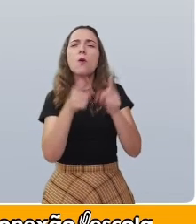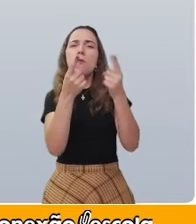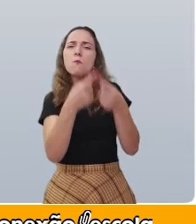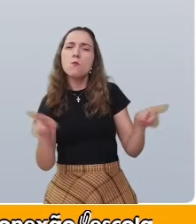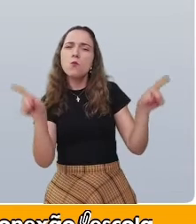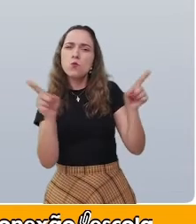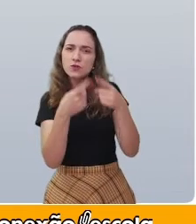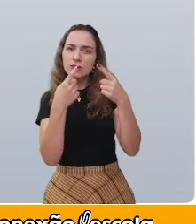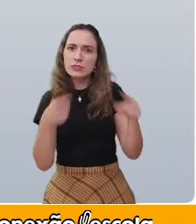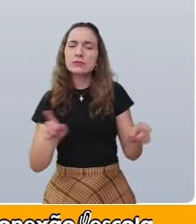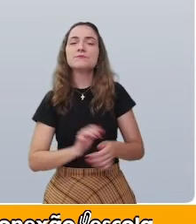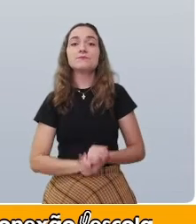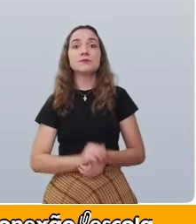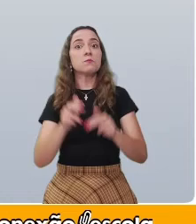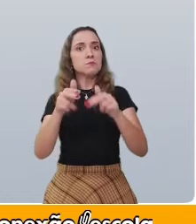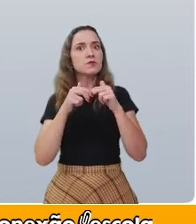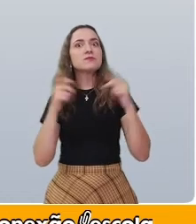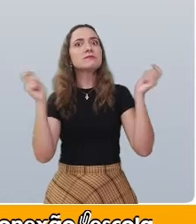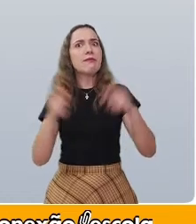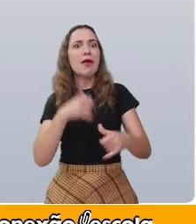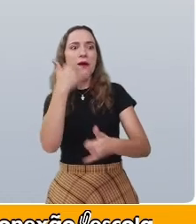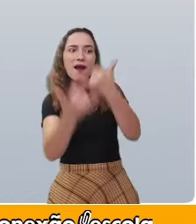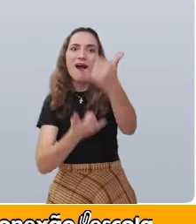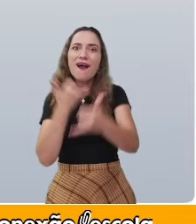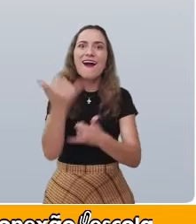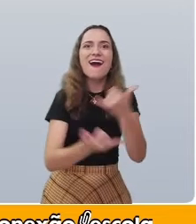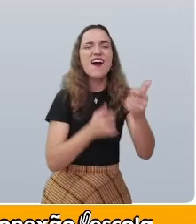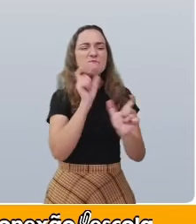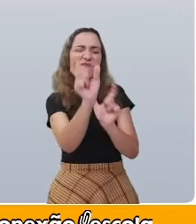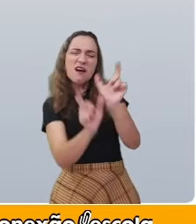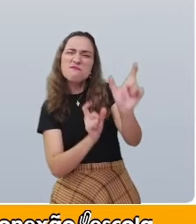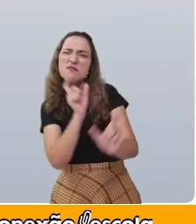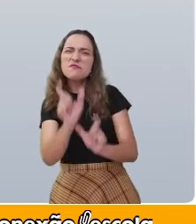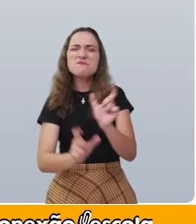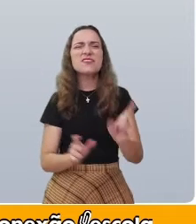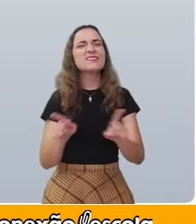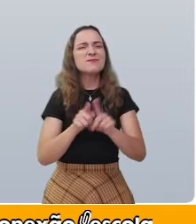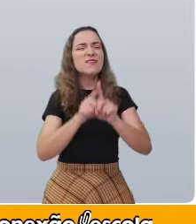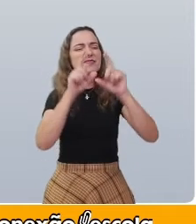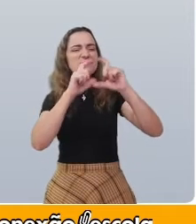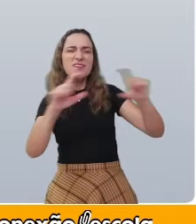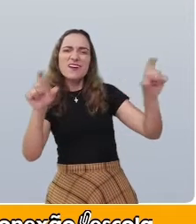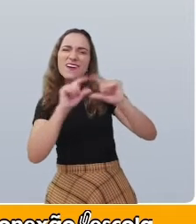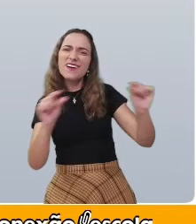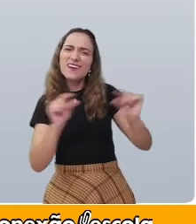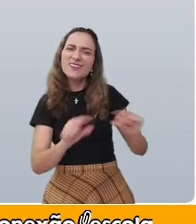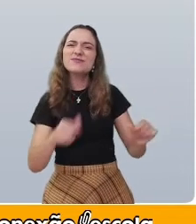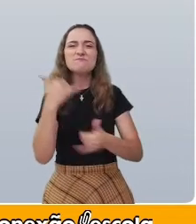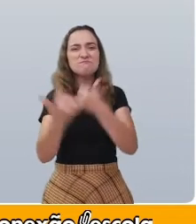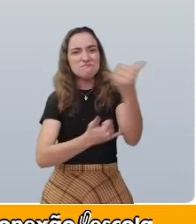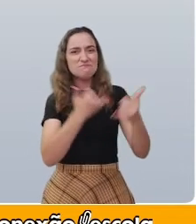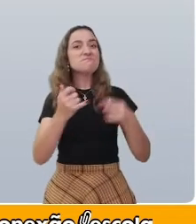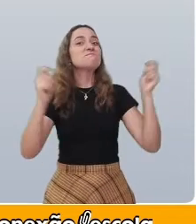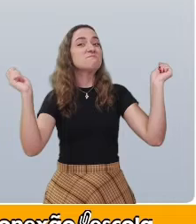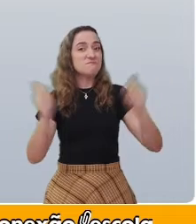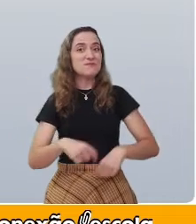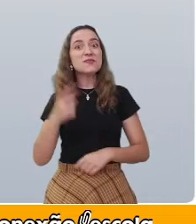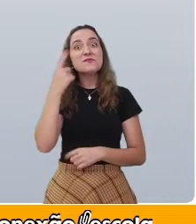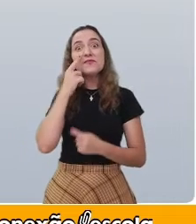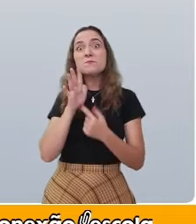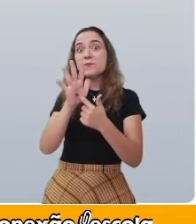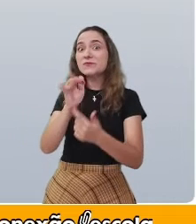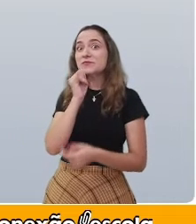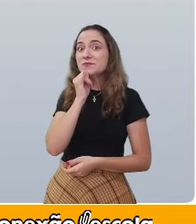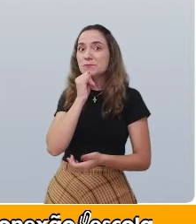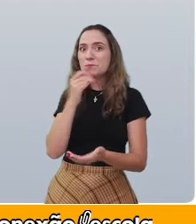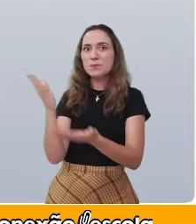Por isso, brincamos com as palavras e os versinhos das parlendas em diversas brincadeiras. Veja este